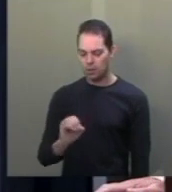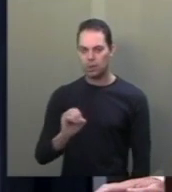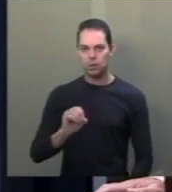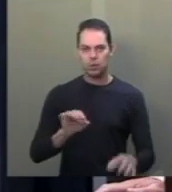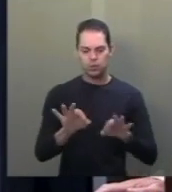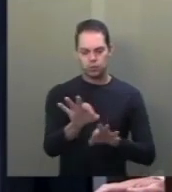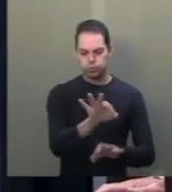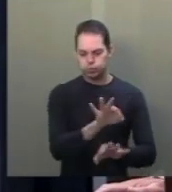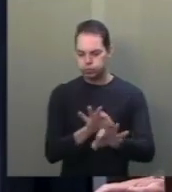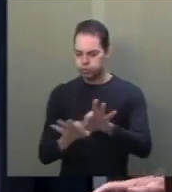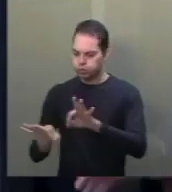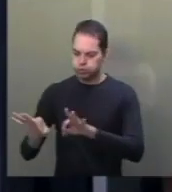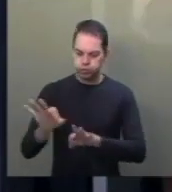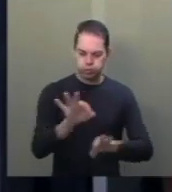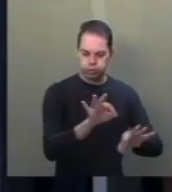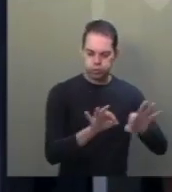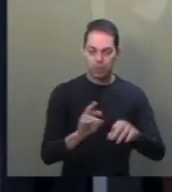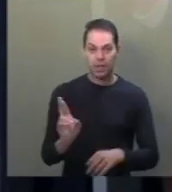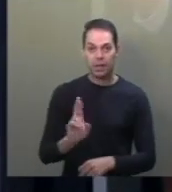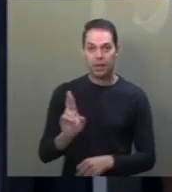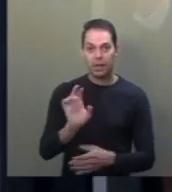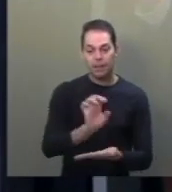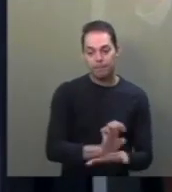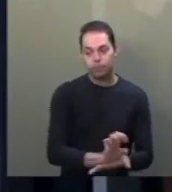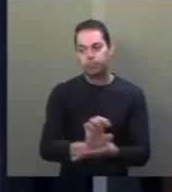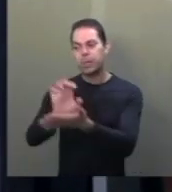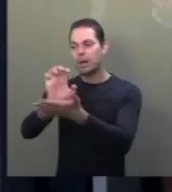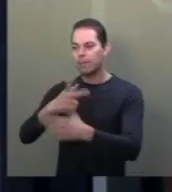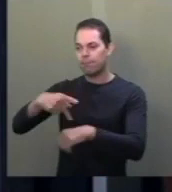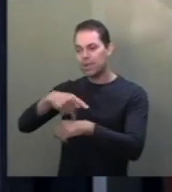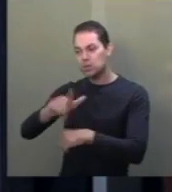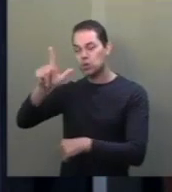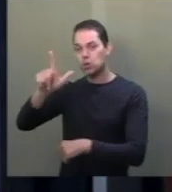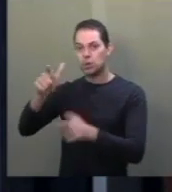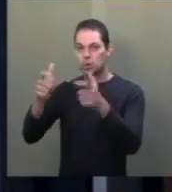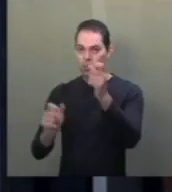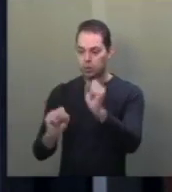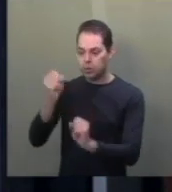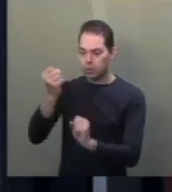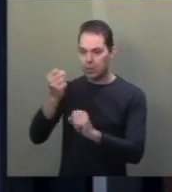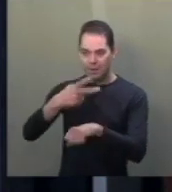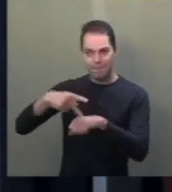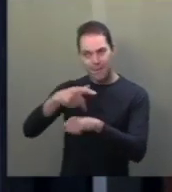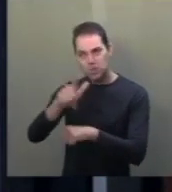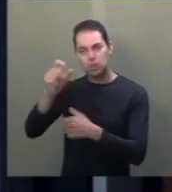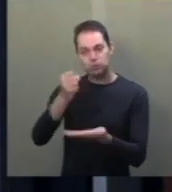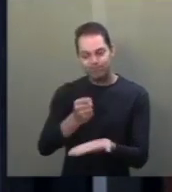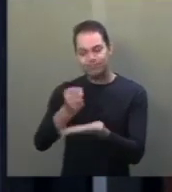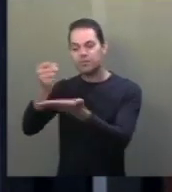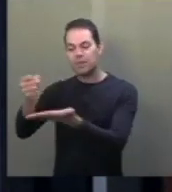custo em real, é remetido para o exterior, para as refinarias no exterior, e o